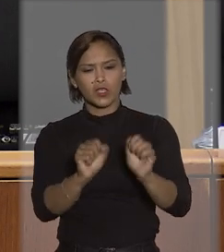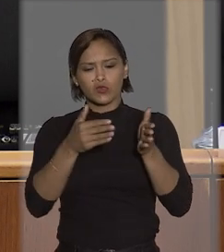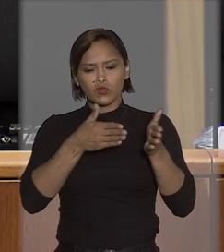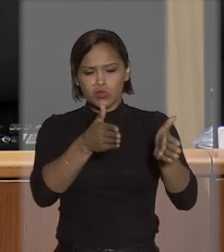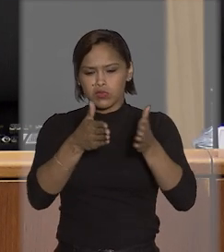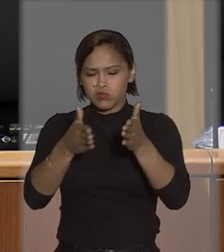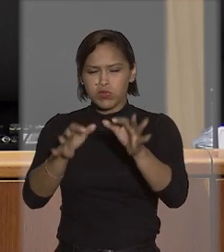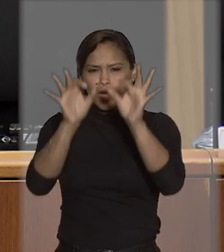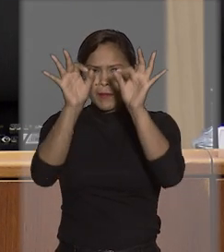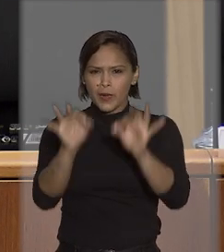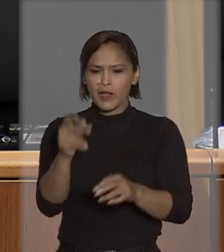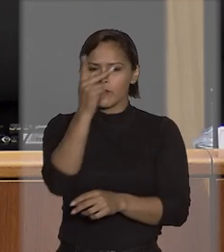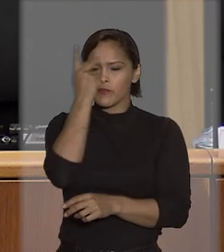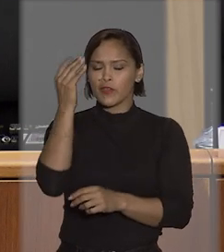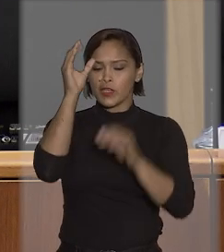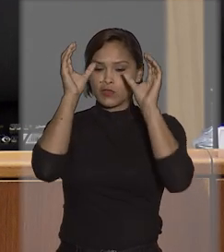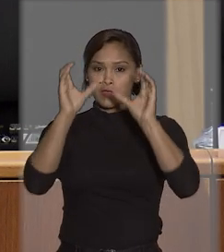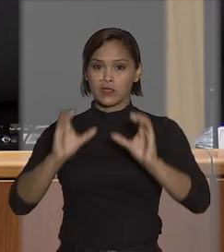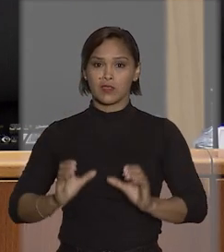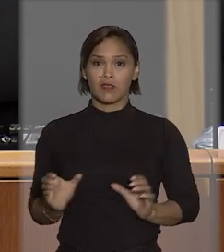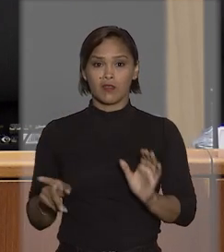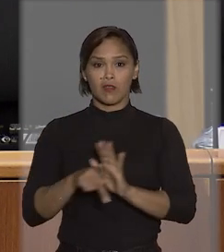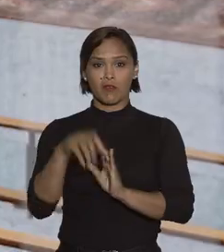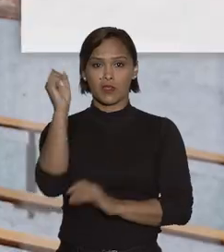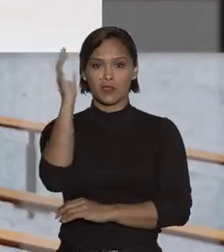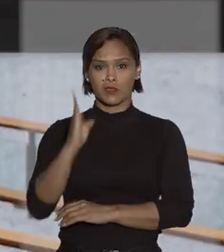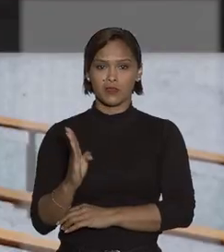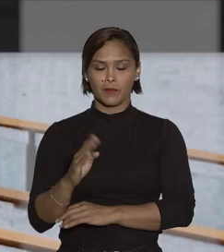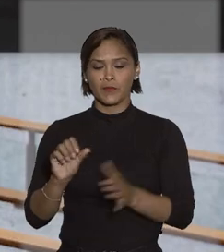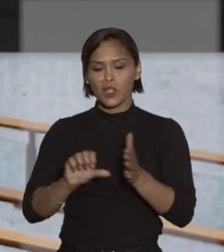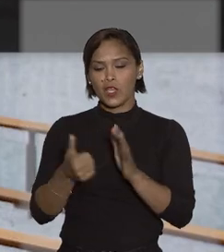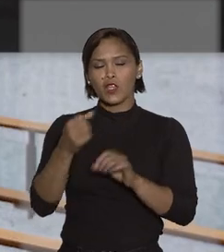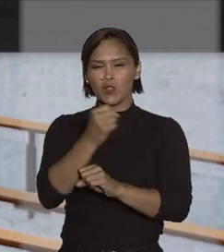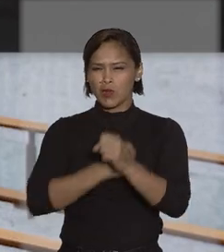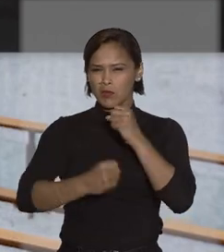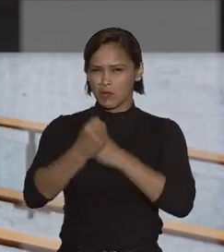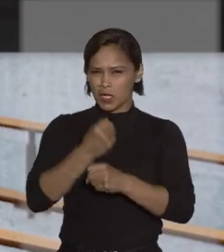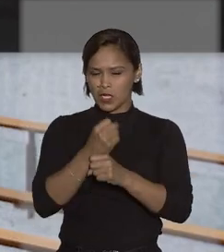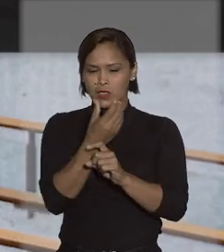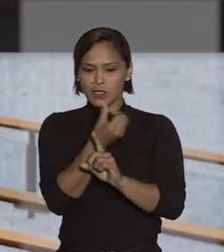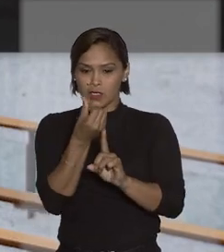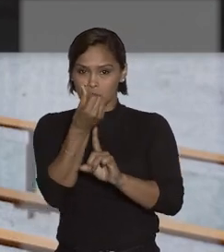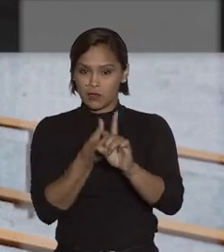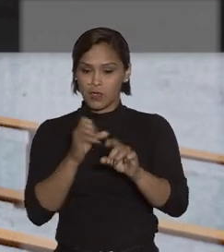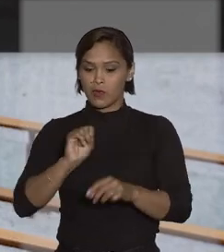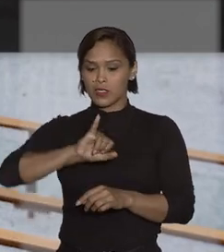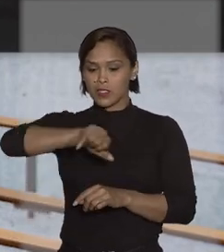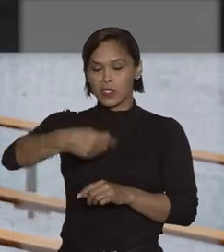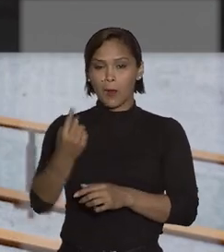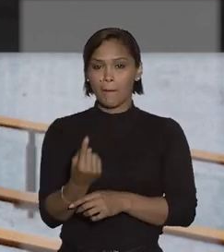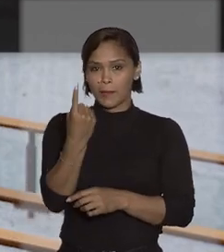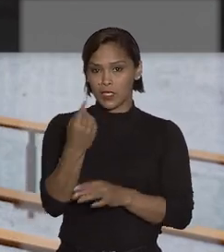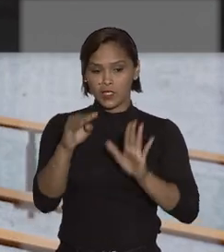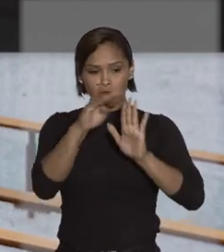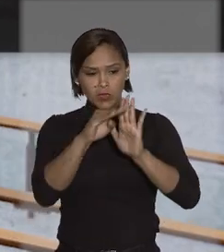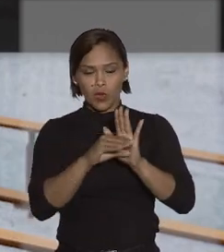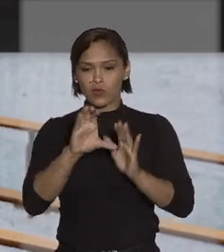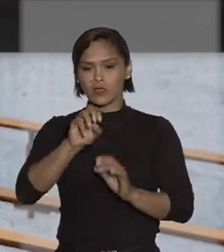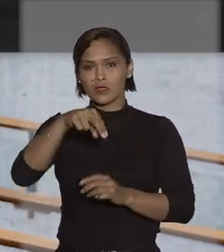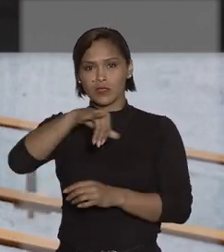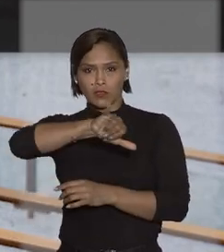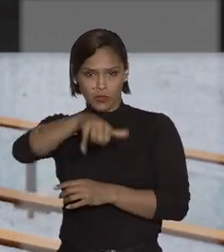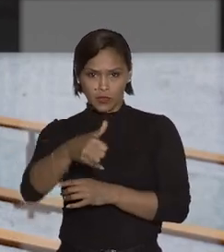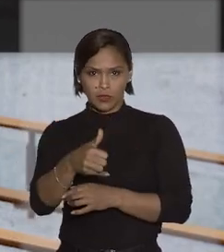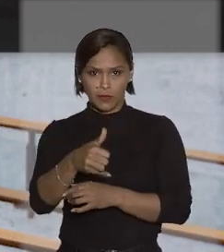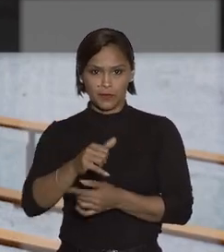destinatários, os cidadãos brasileiros. No primeiro semestre, o STJ cumpriu com a meta 1 do Conselho Nacional